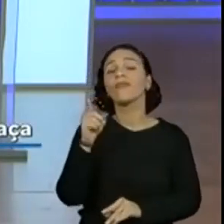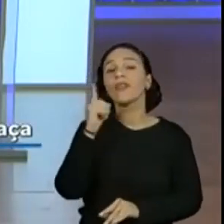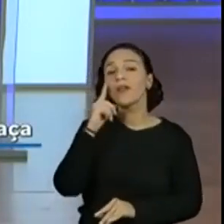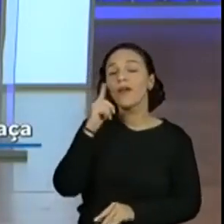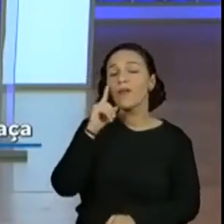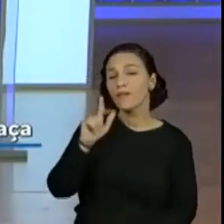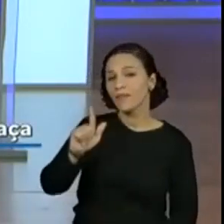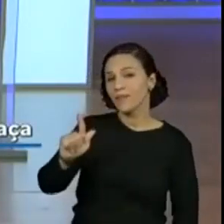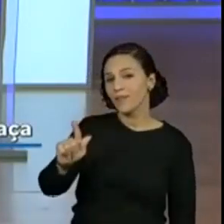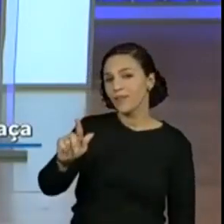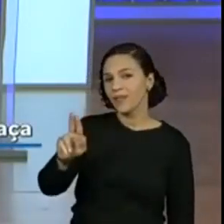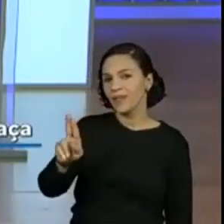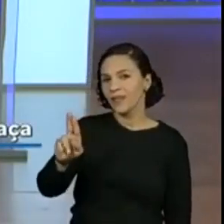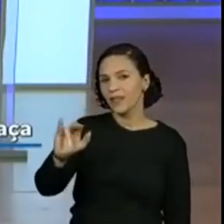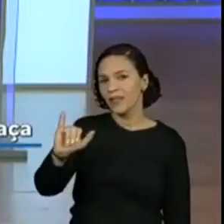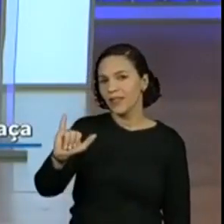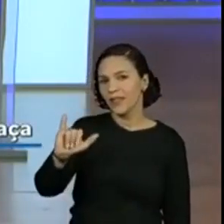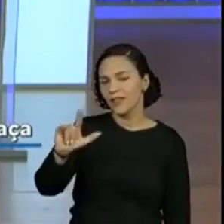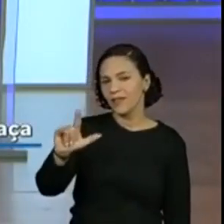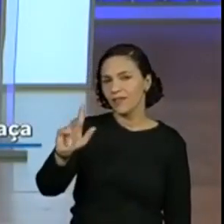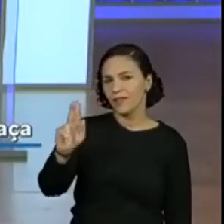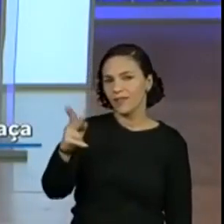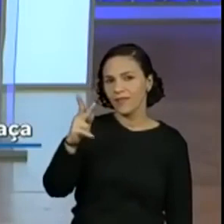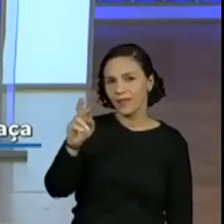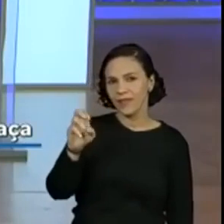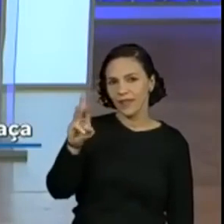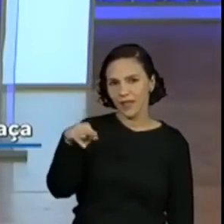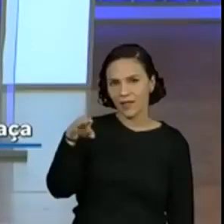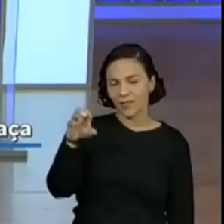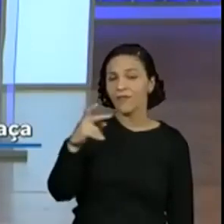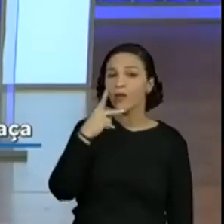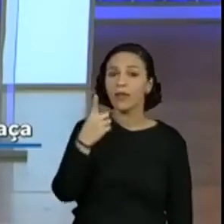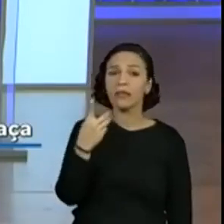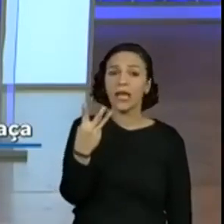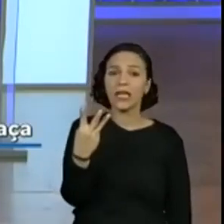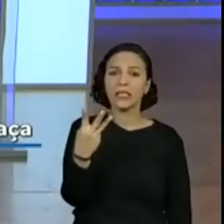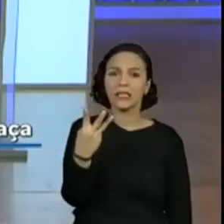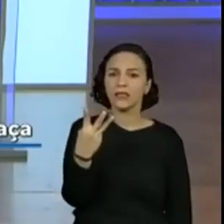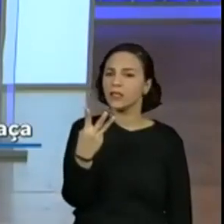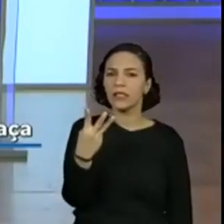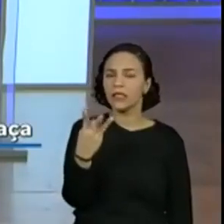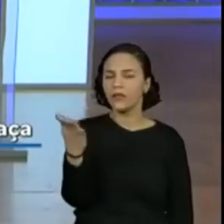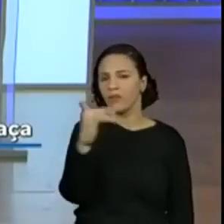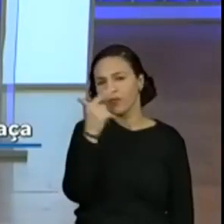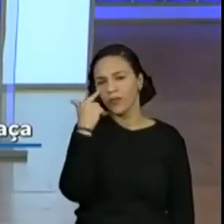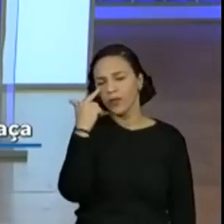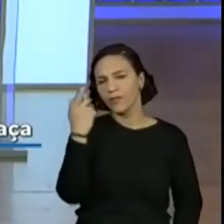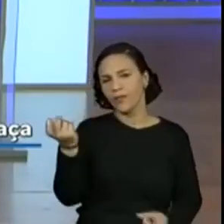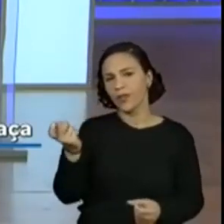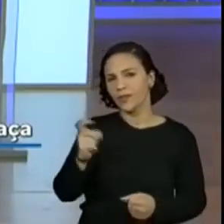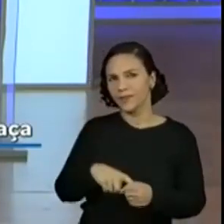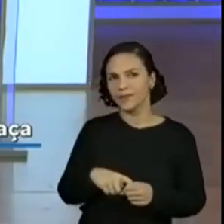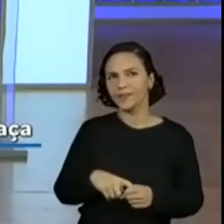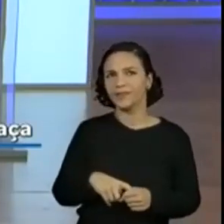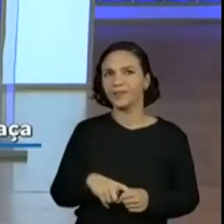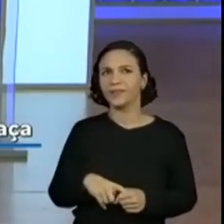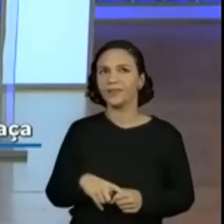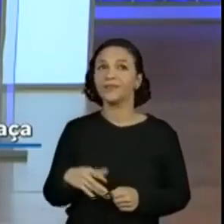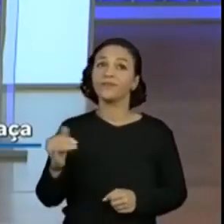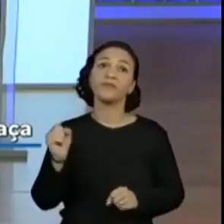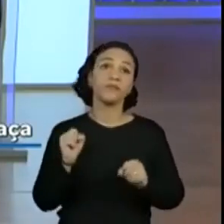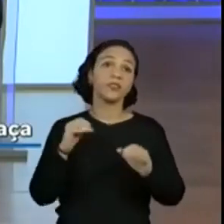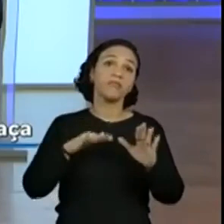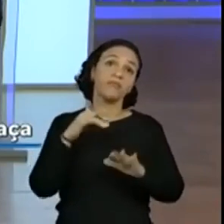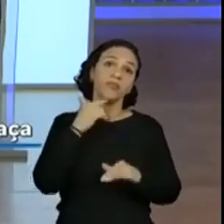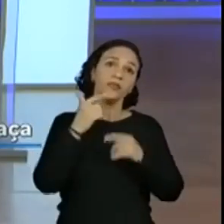falaram que tem treze margaridas. Vamos voltar lá? Vamos, vamos voltar, porque nós contamos, né? É, vamos voltar. Às vezes ficou alguma